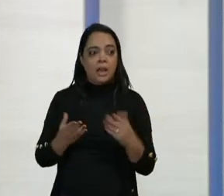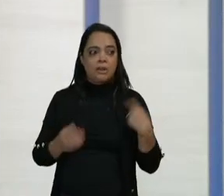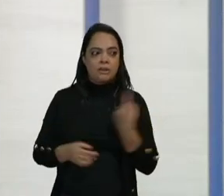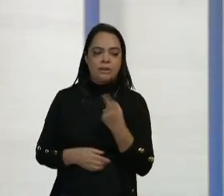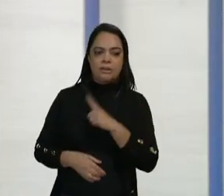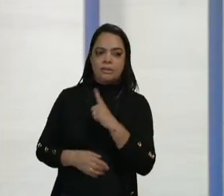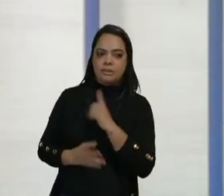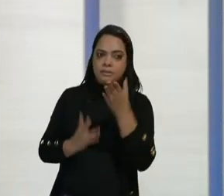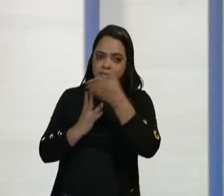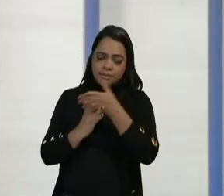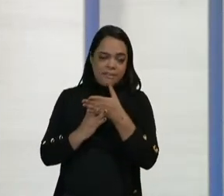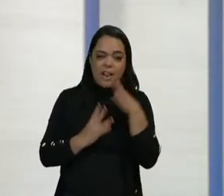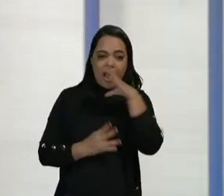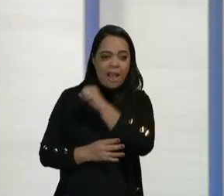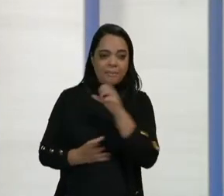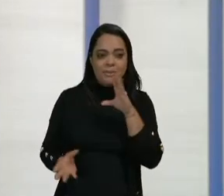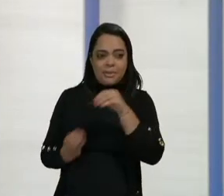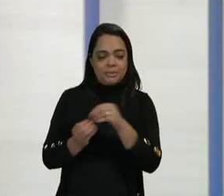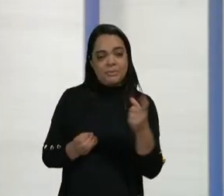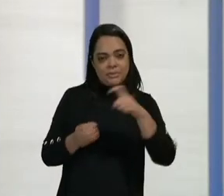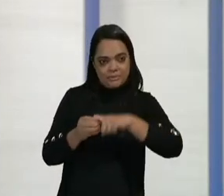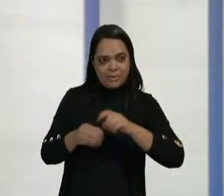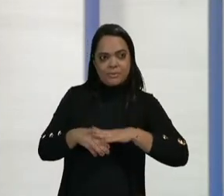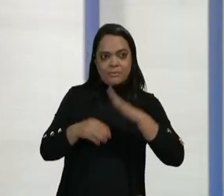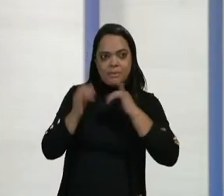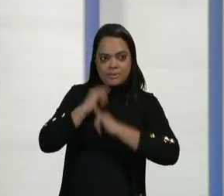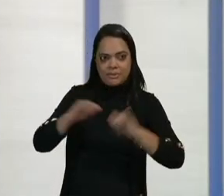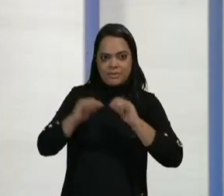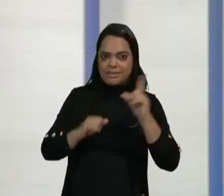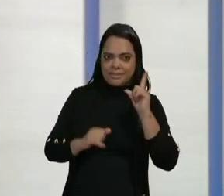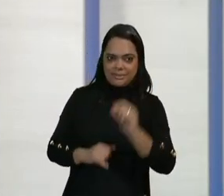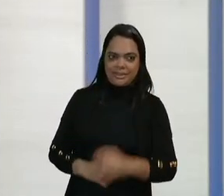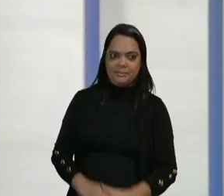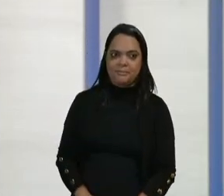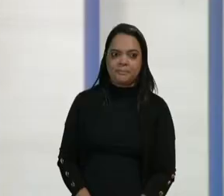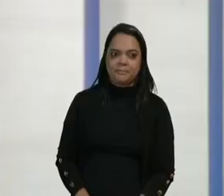intervalo comercial bem rápido e voltamos já com mais notícias. Não sai daí.